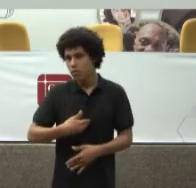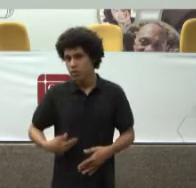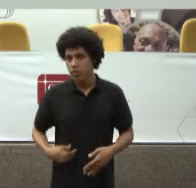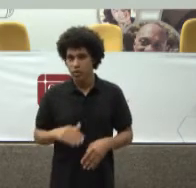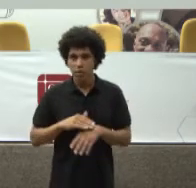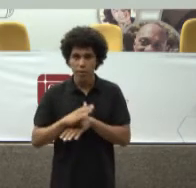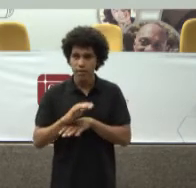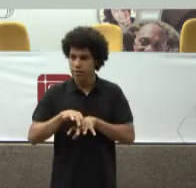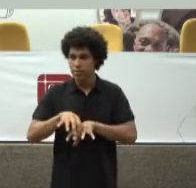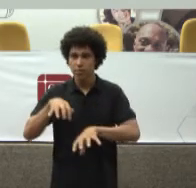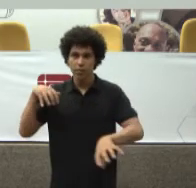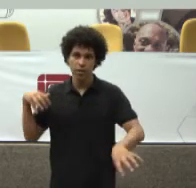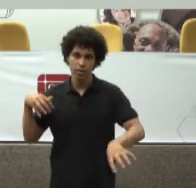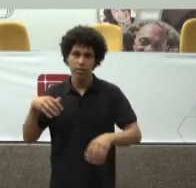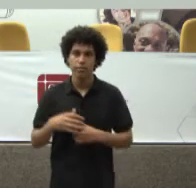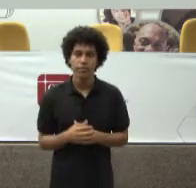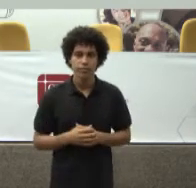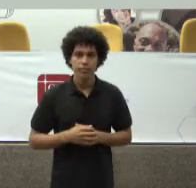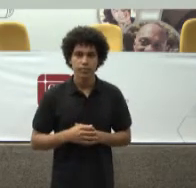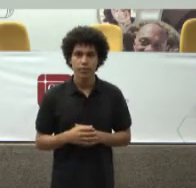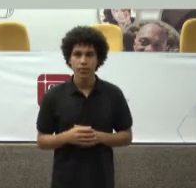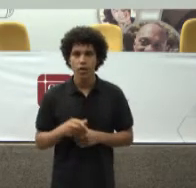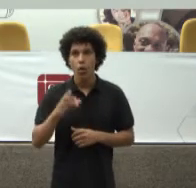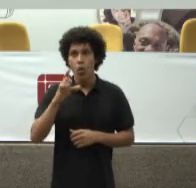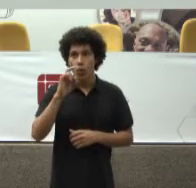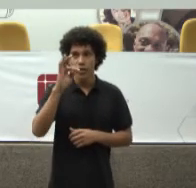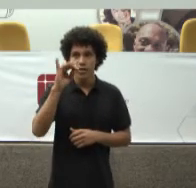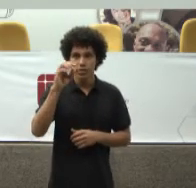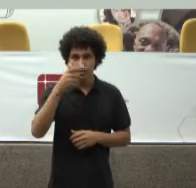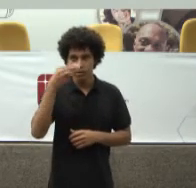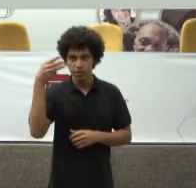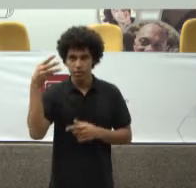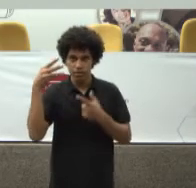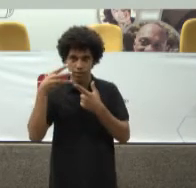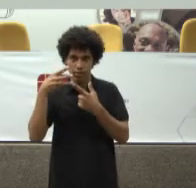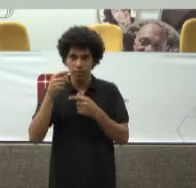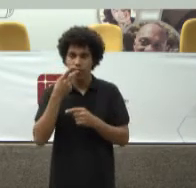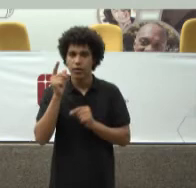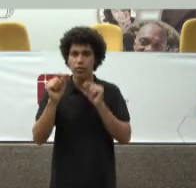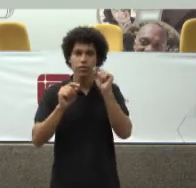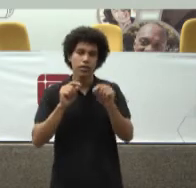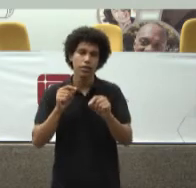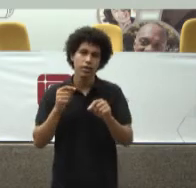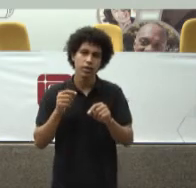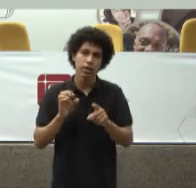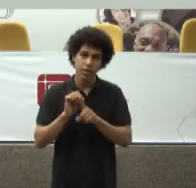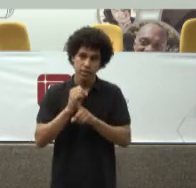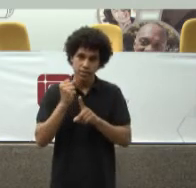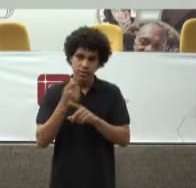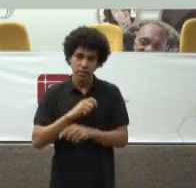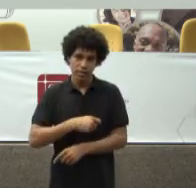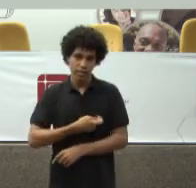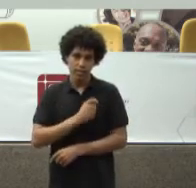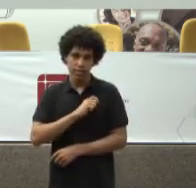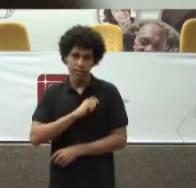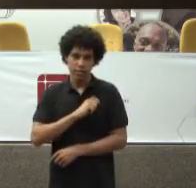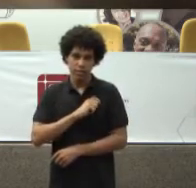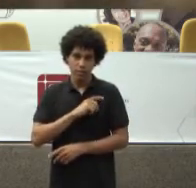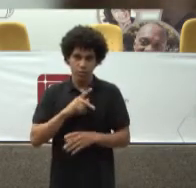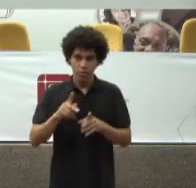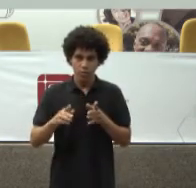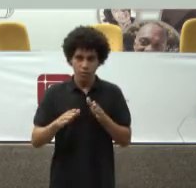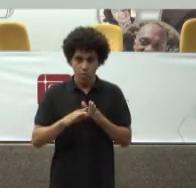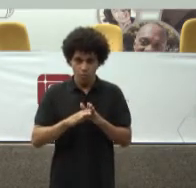separadas O inciso 3º Do 129 Fala do inquérito civil público E da ação civil pública